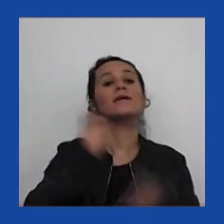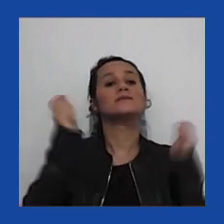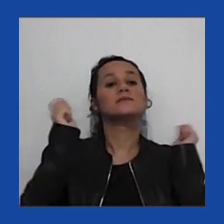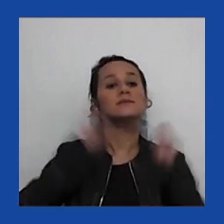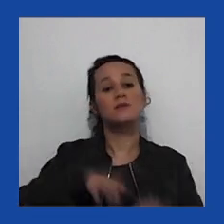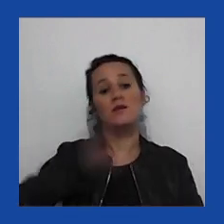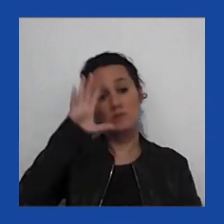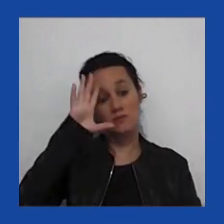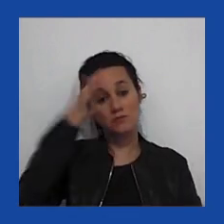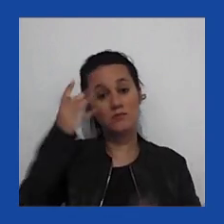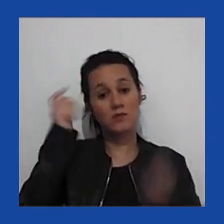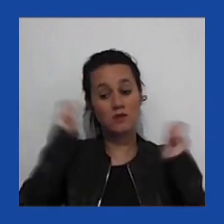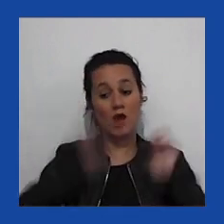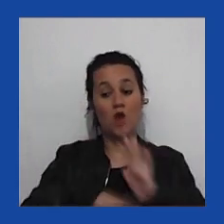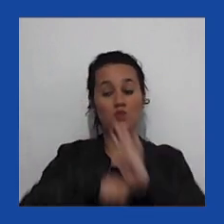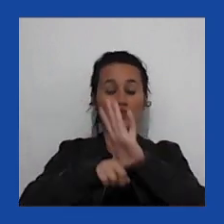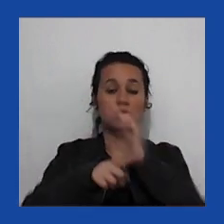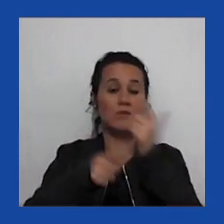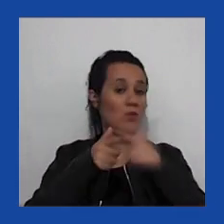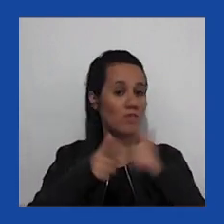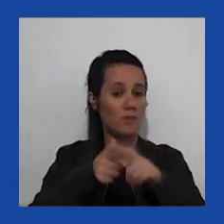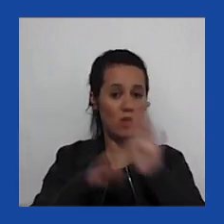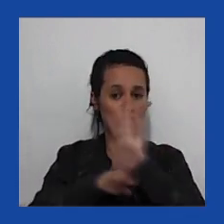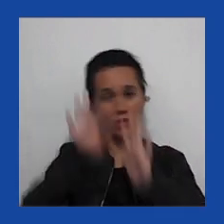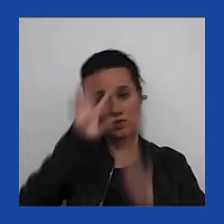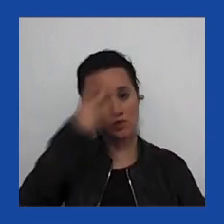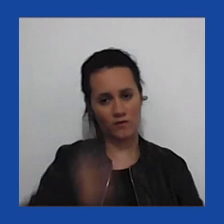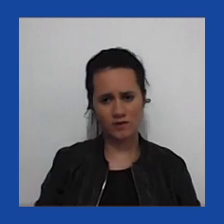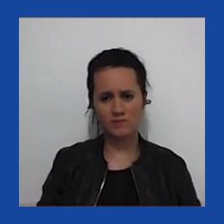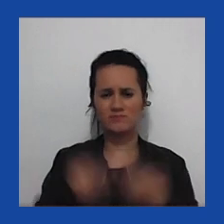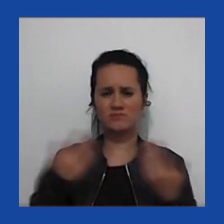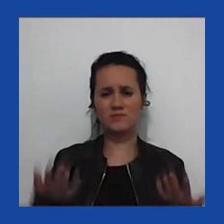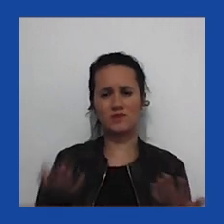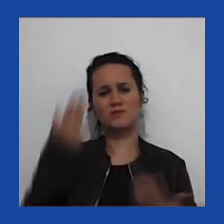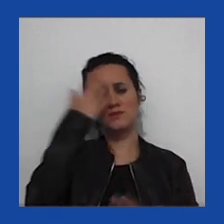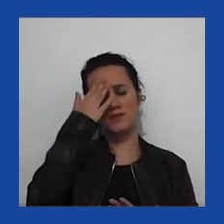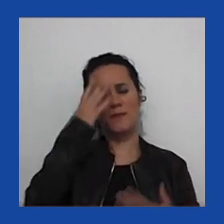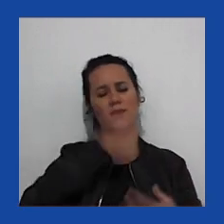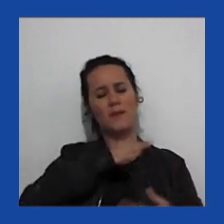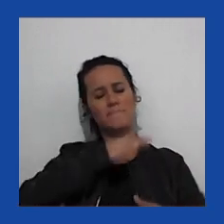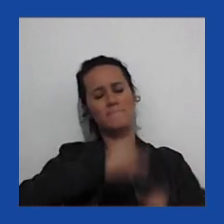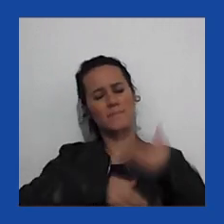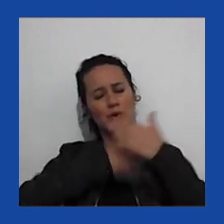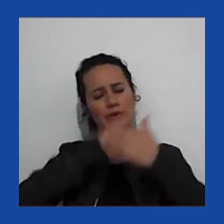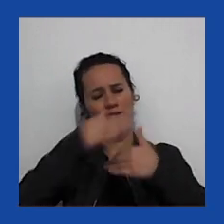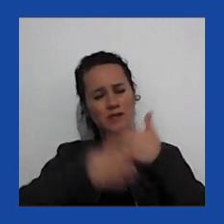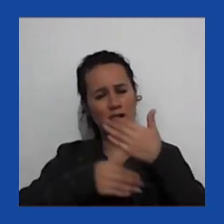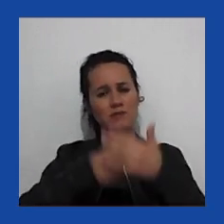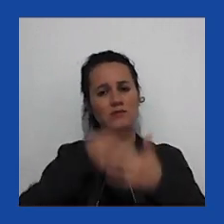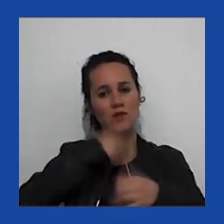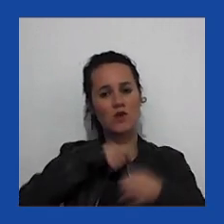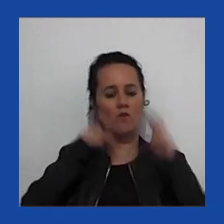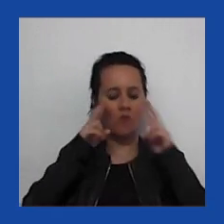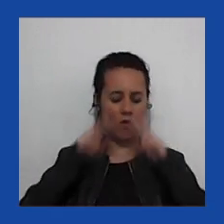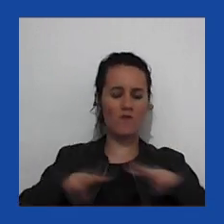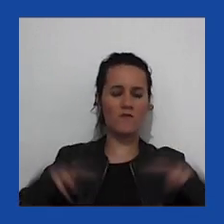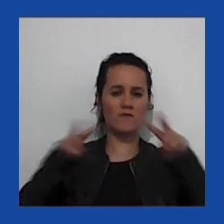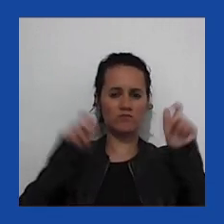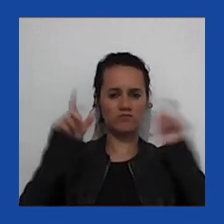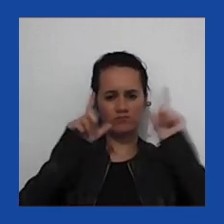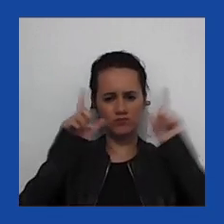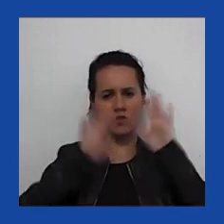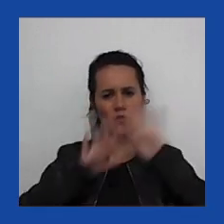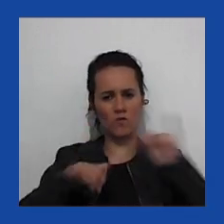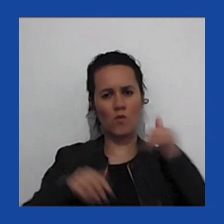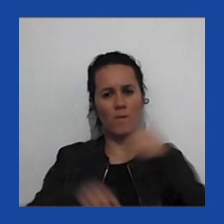concretas para esses problemas. então, é um processo que eu vou olhar atentamente com